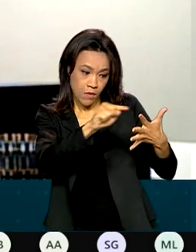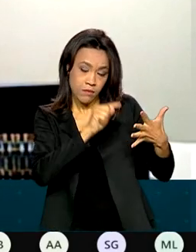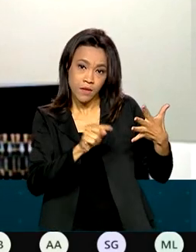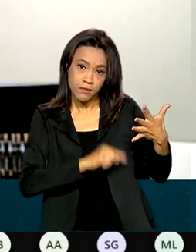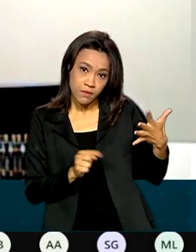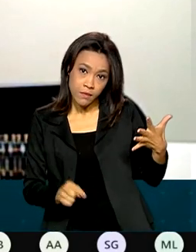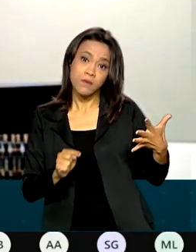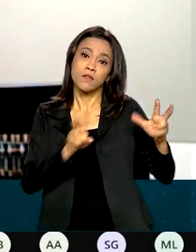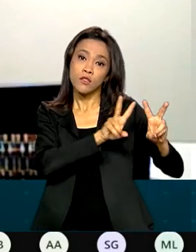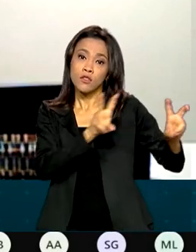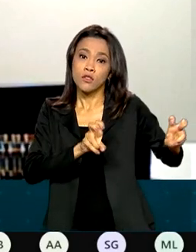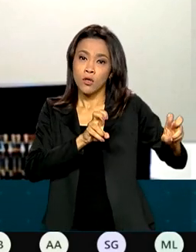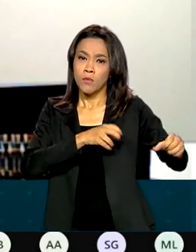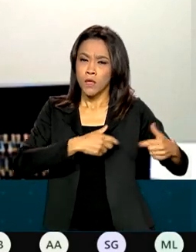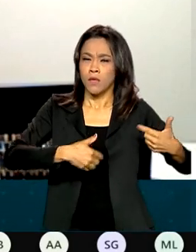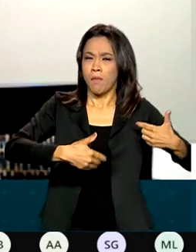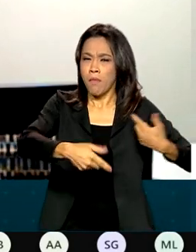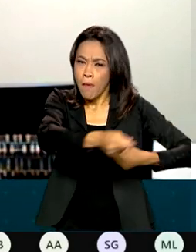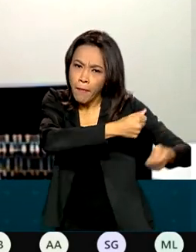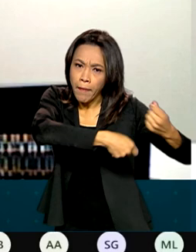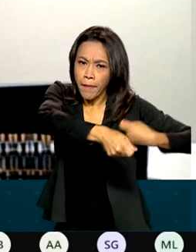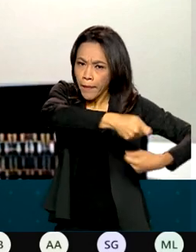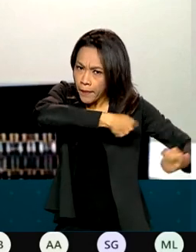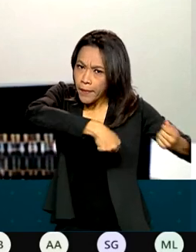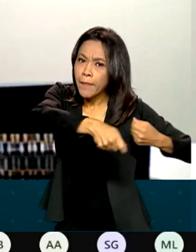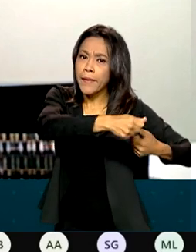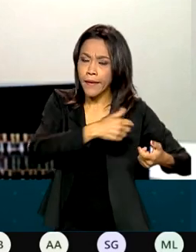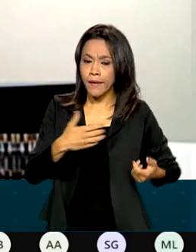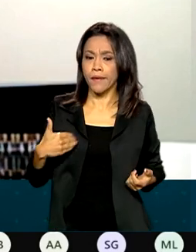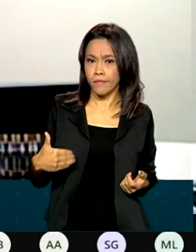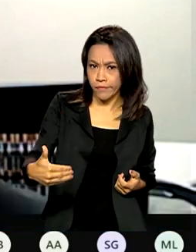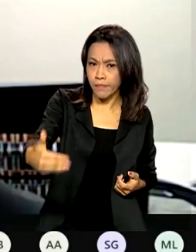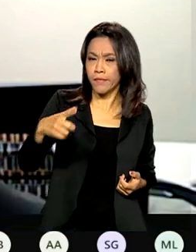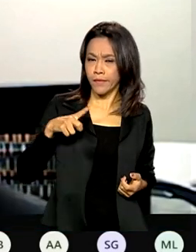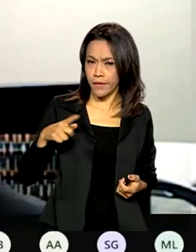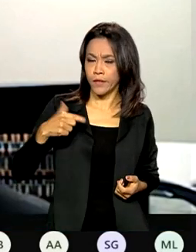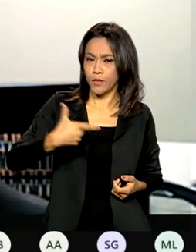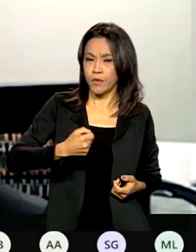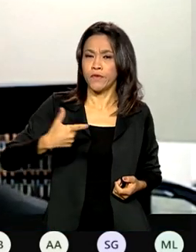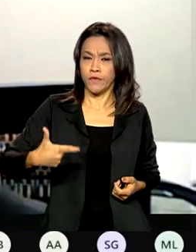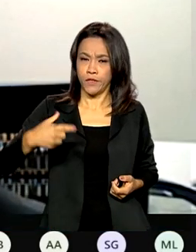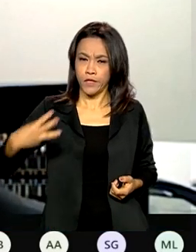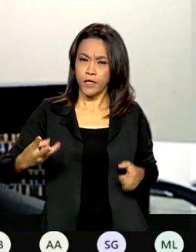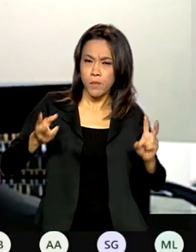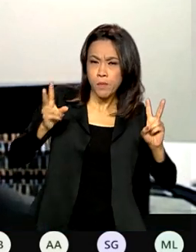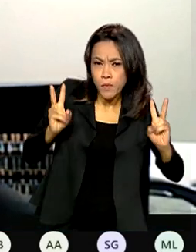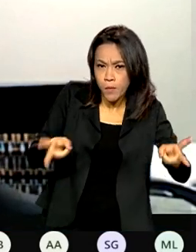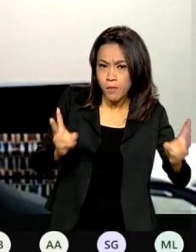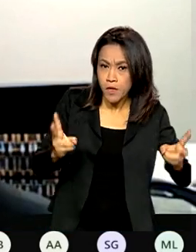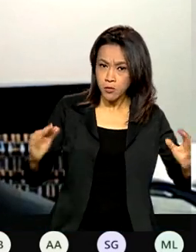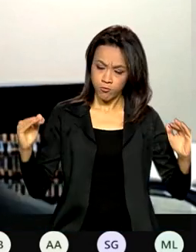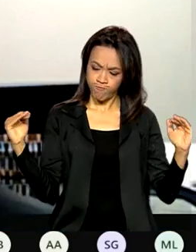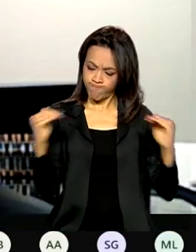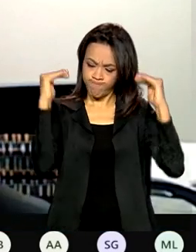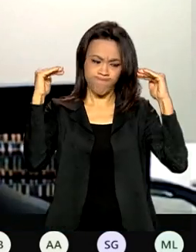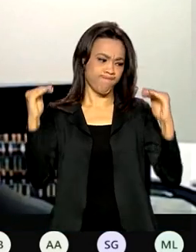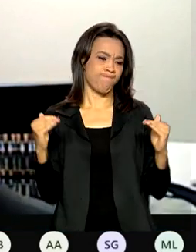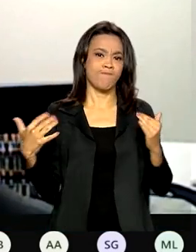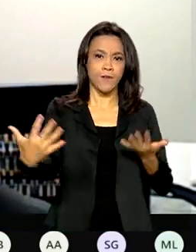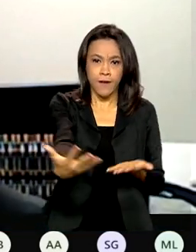atividade econômica, certamente nós teremos um 2023 no mesmo patamar de arrecadação e com essa